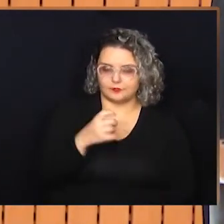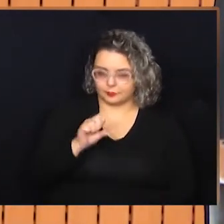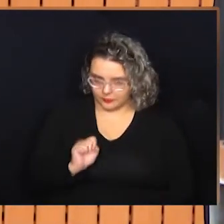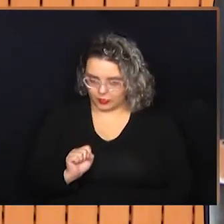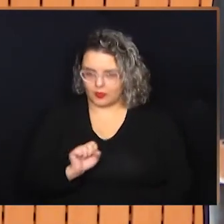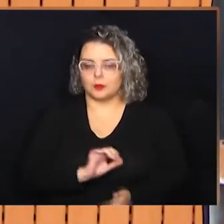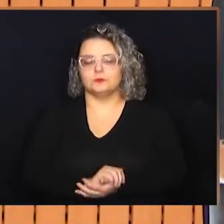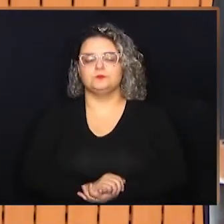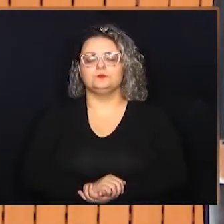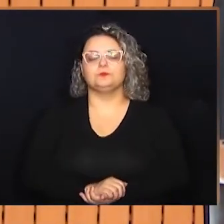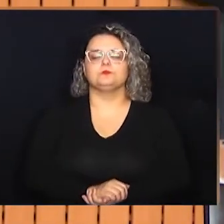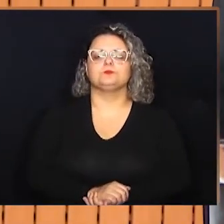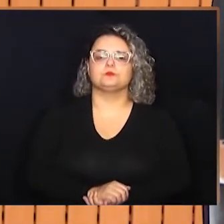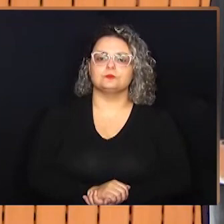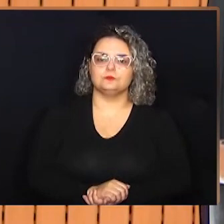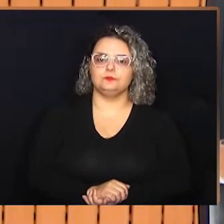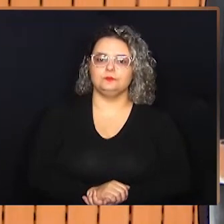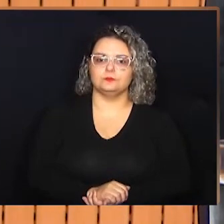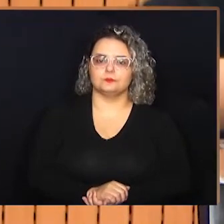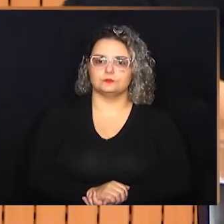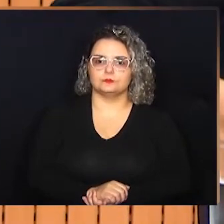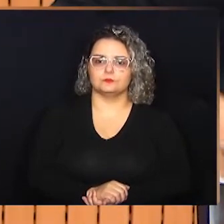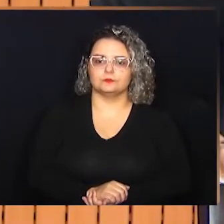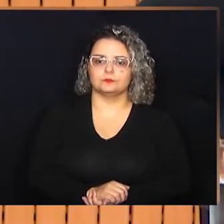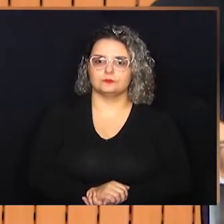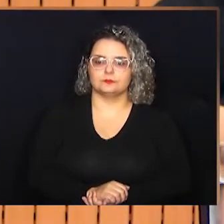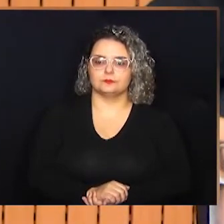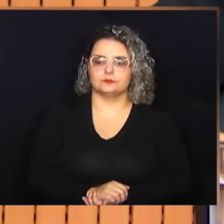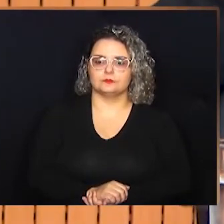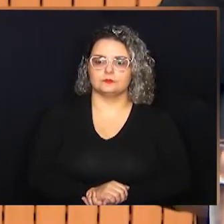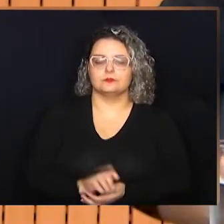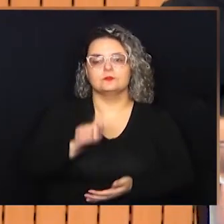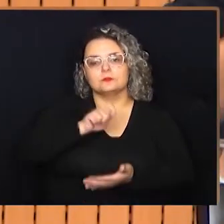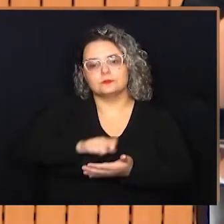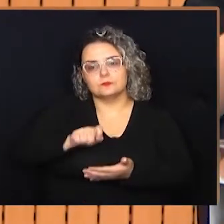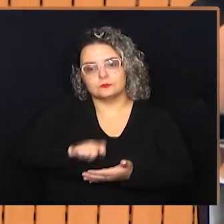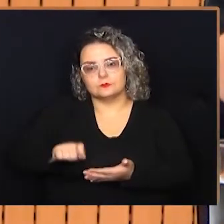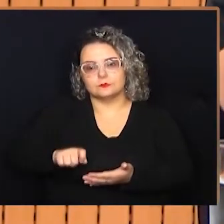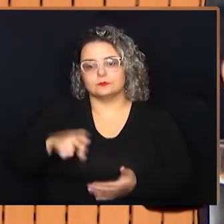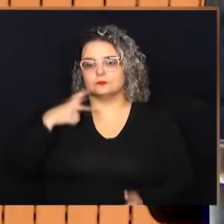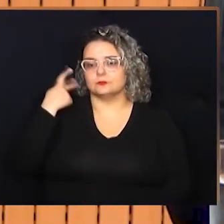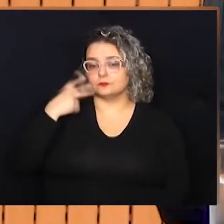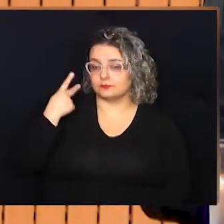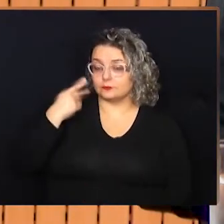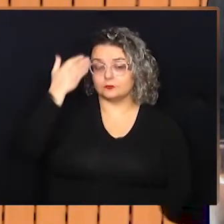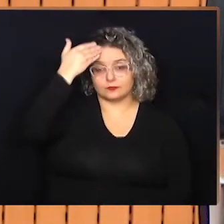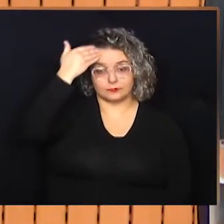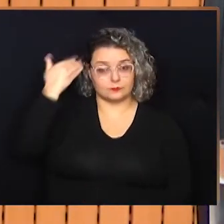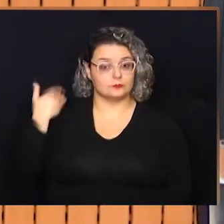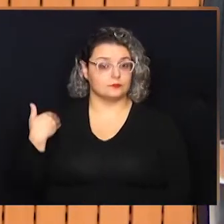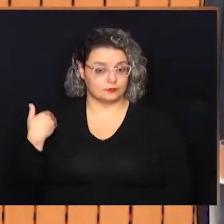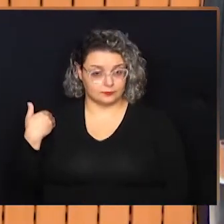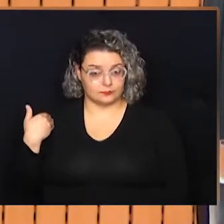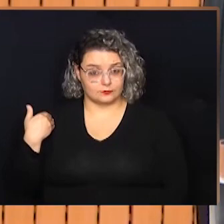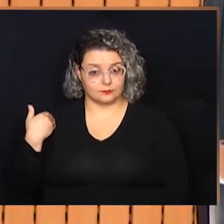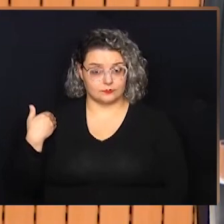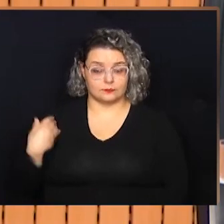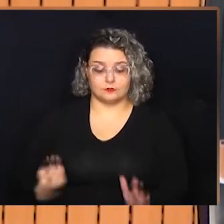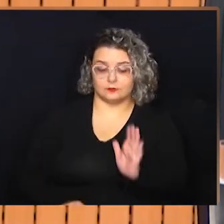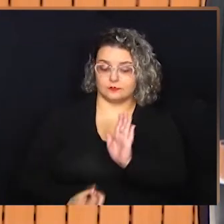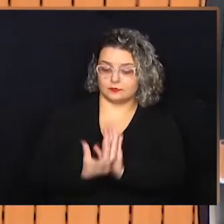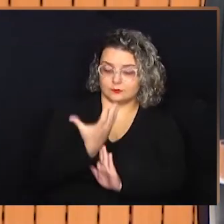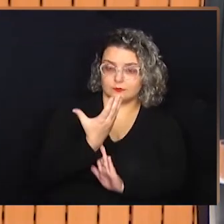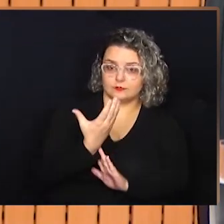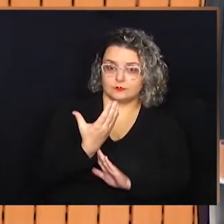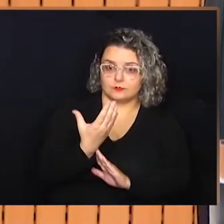18, processo número 234-467, de autoria da vereadora Débora Palermo,